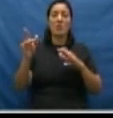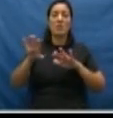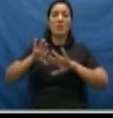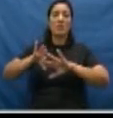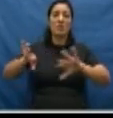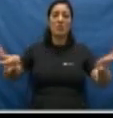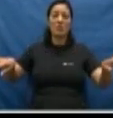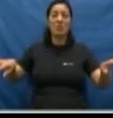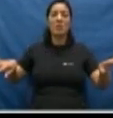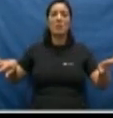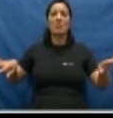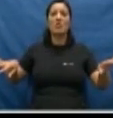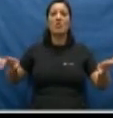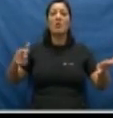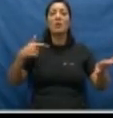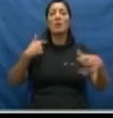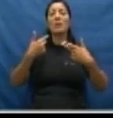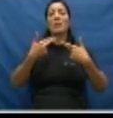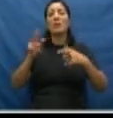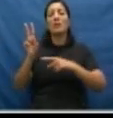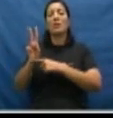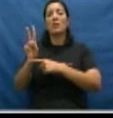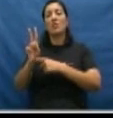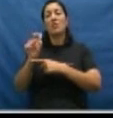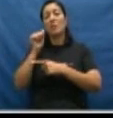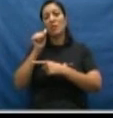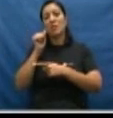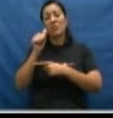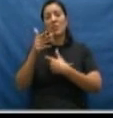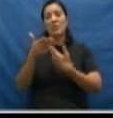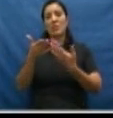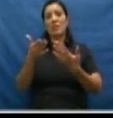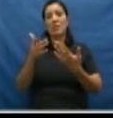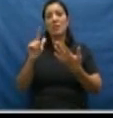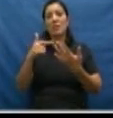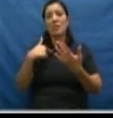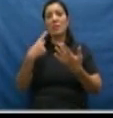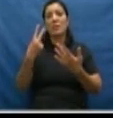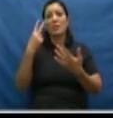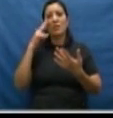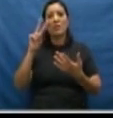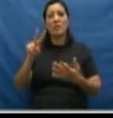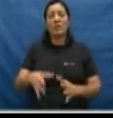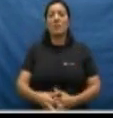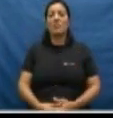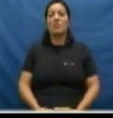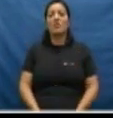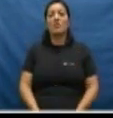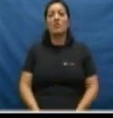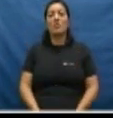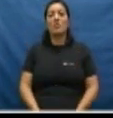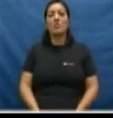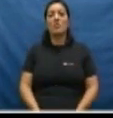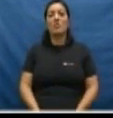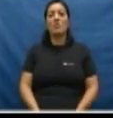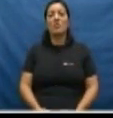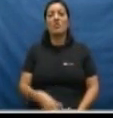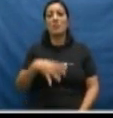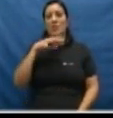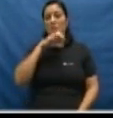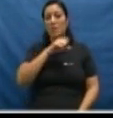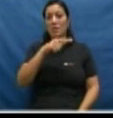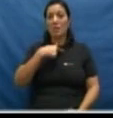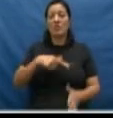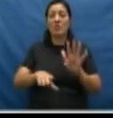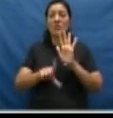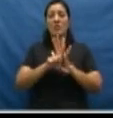afastamento do agressor, medidas protetivas a esta mulher, em apenas dois dias. Muito rapidamente,